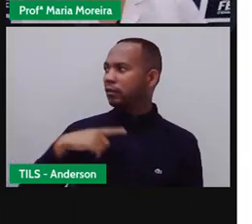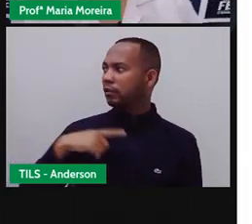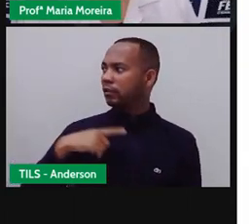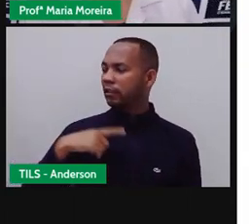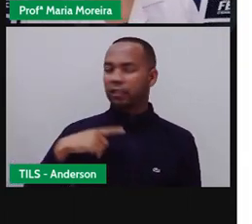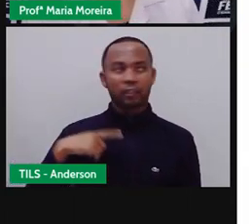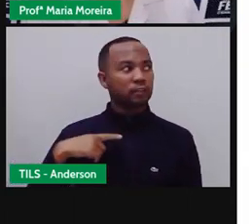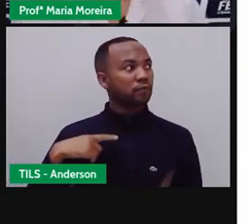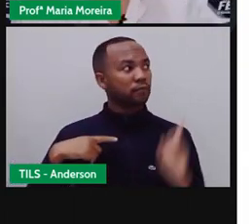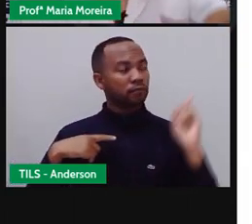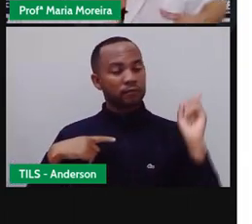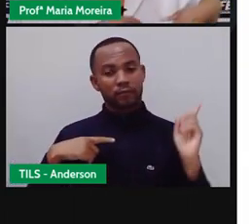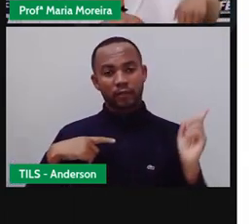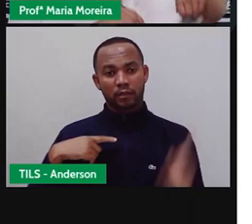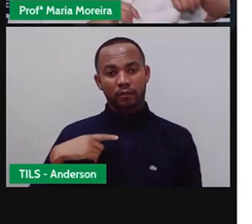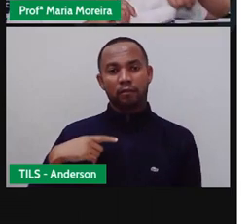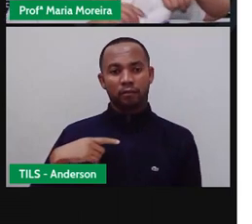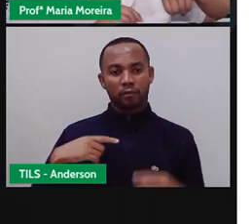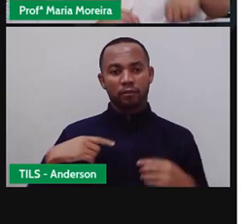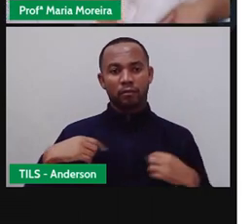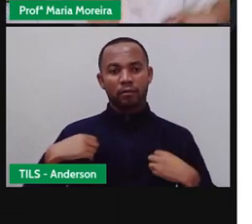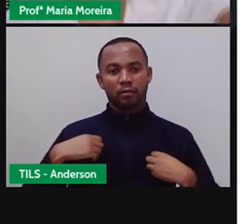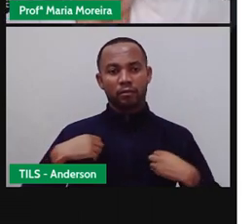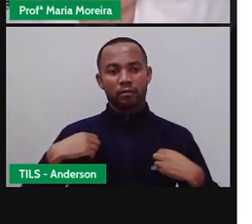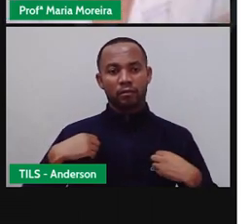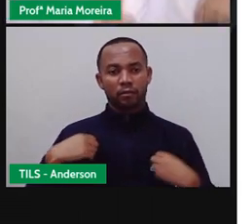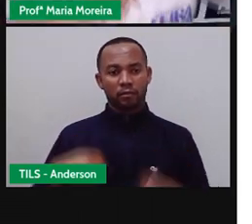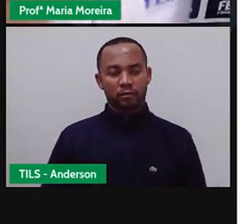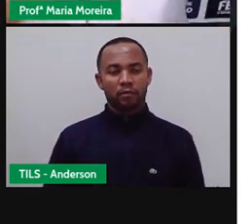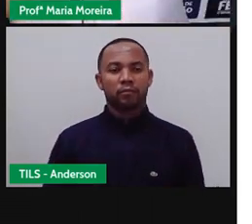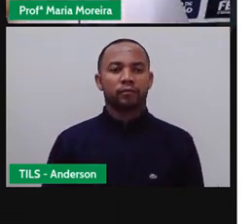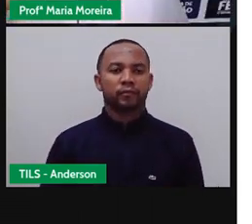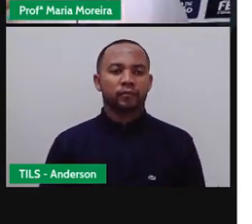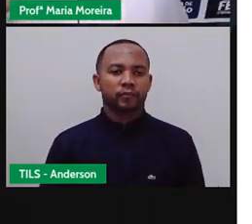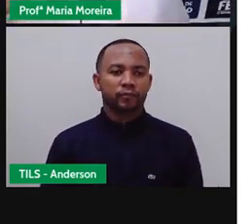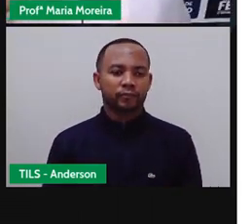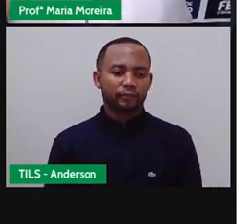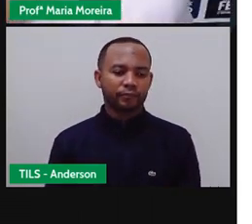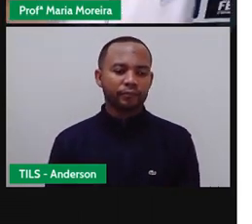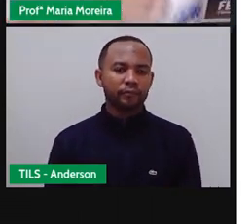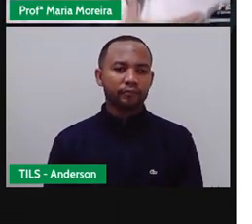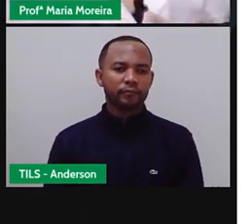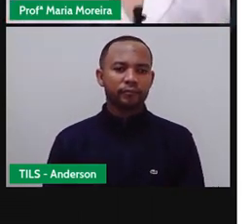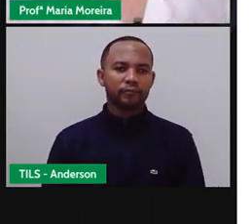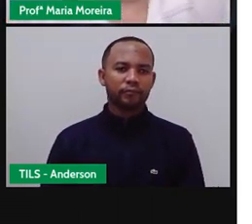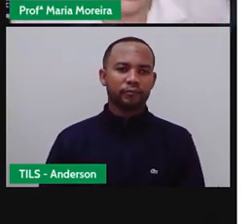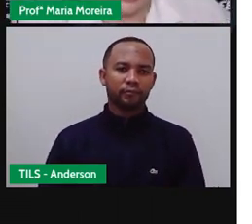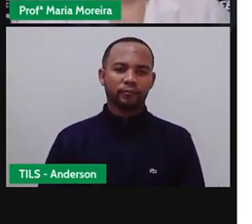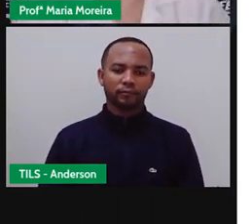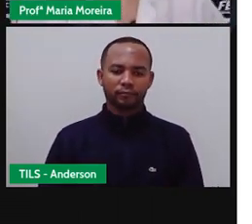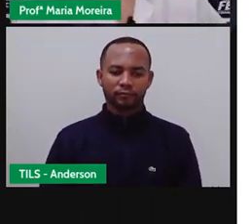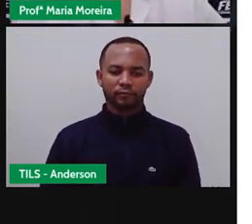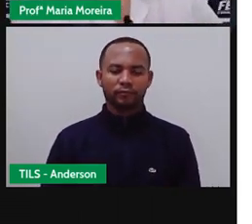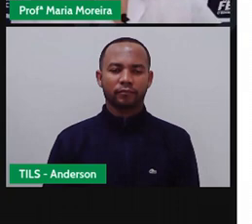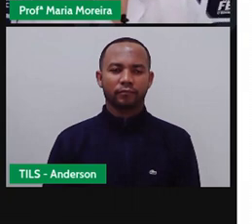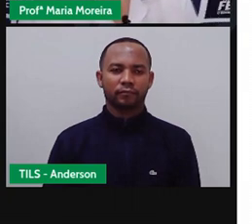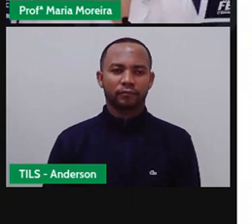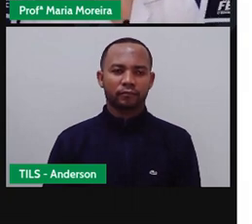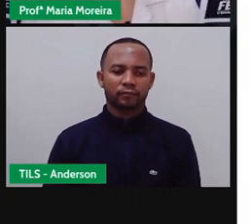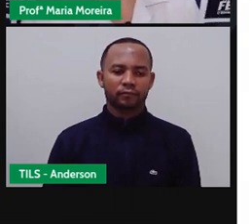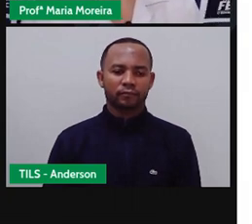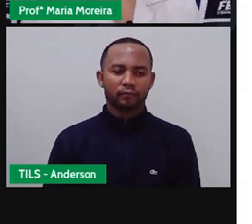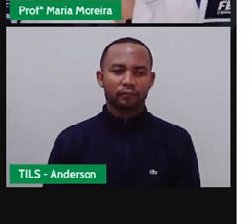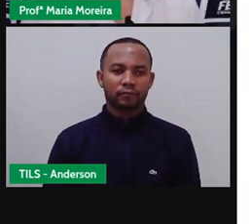né, as paredes do estúdio. Apareceu o jaleco da Pró que tem aqui, né? Deixa eu mostrar pra vocês, né? O brasão, a identificação da